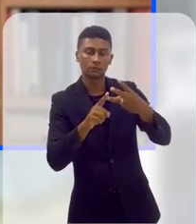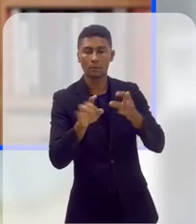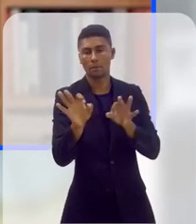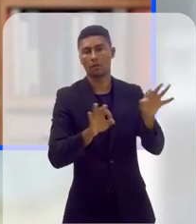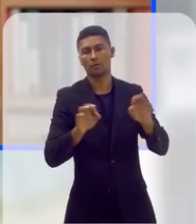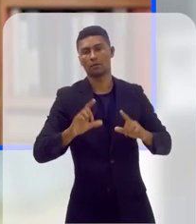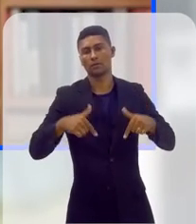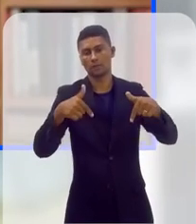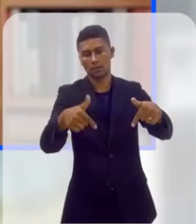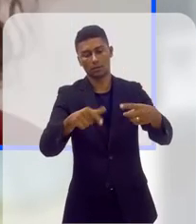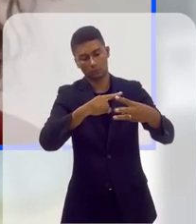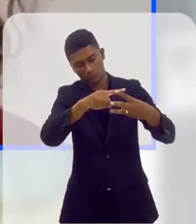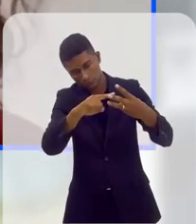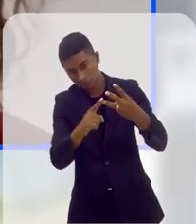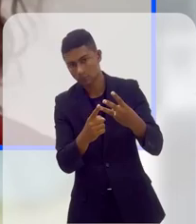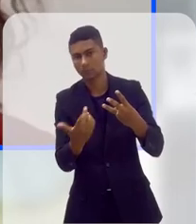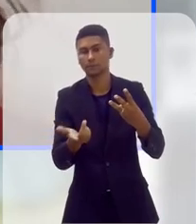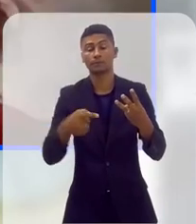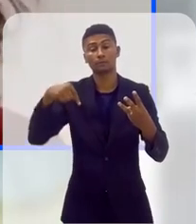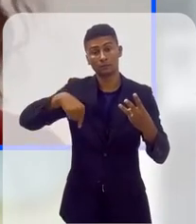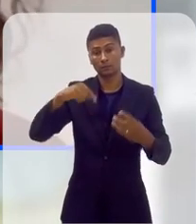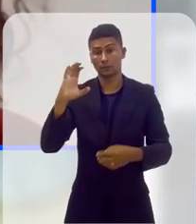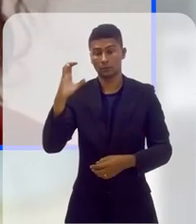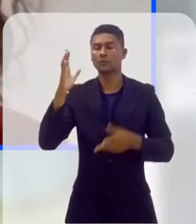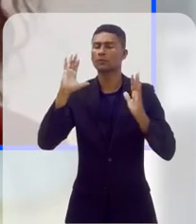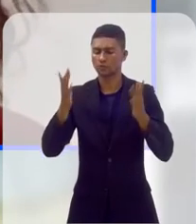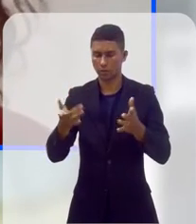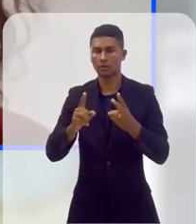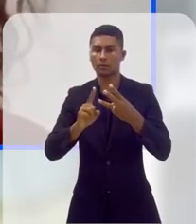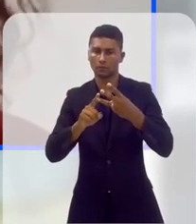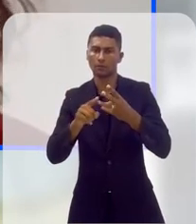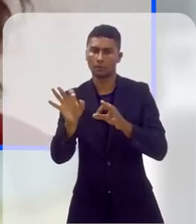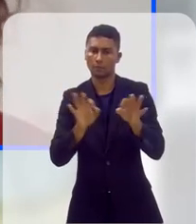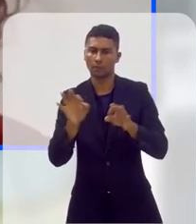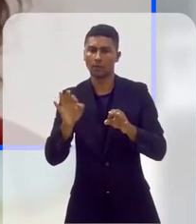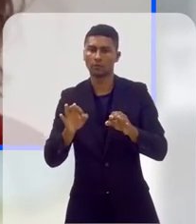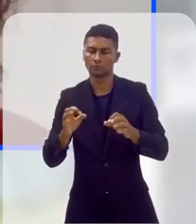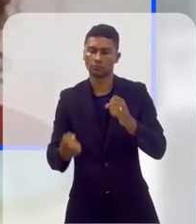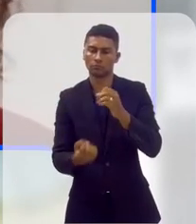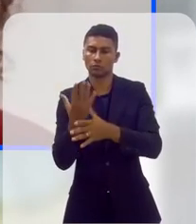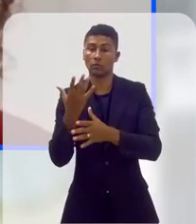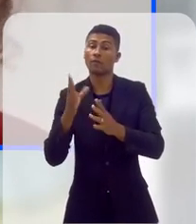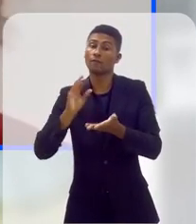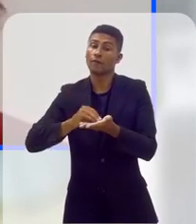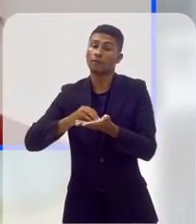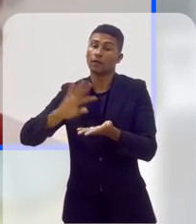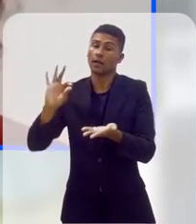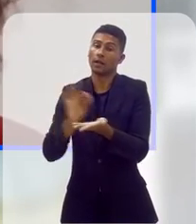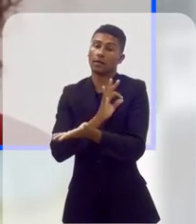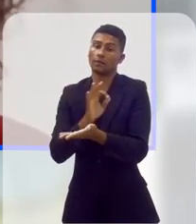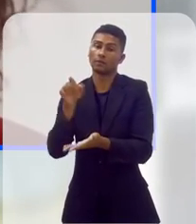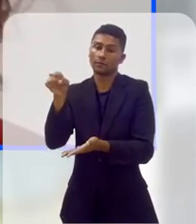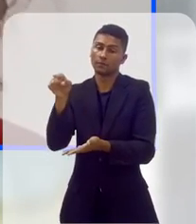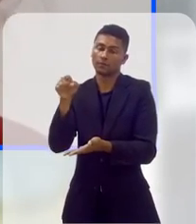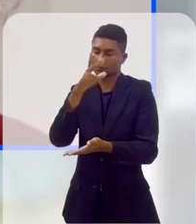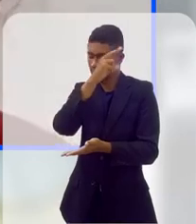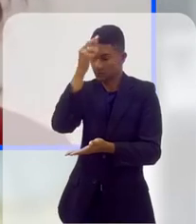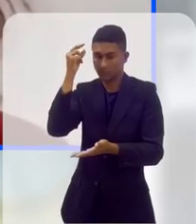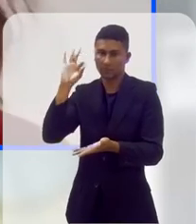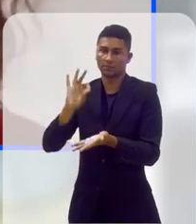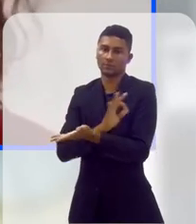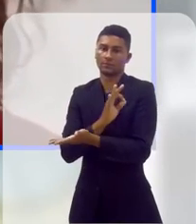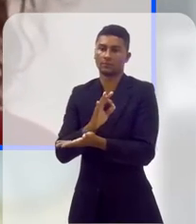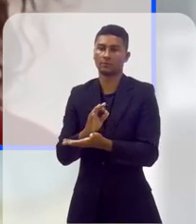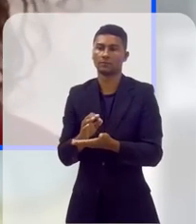seja aplicado, mas mesmo o plano, ele não estando assinado, todas as diretrizes que estão neles, eles são trabalhados cotidianamente com as secretarias,